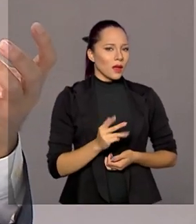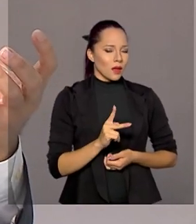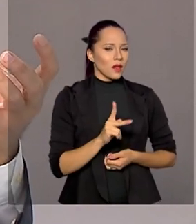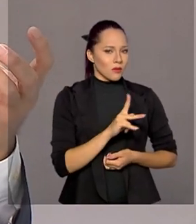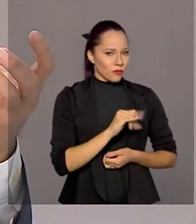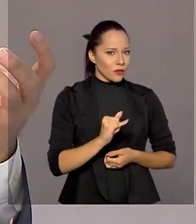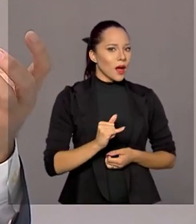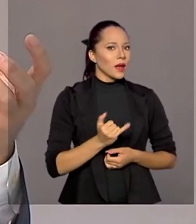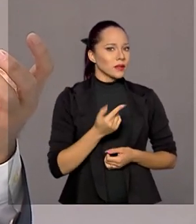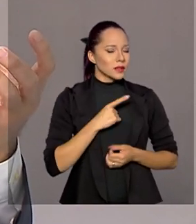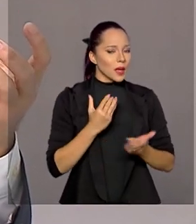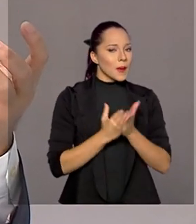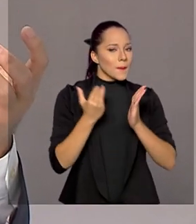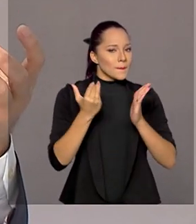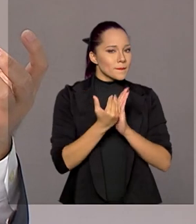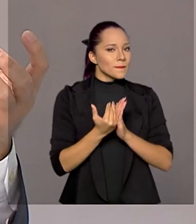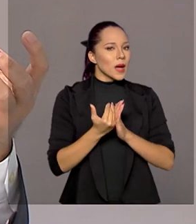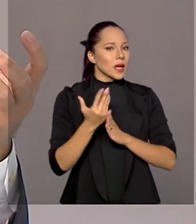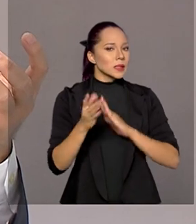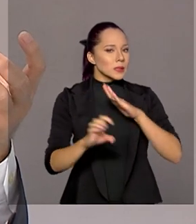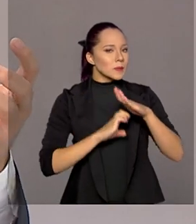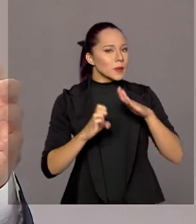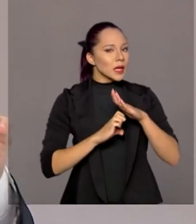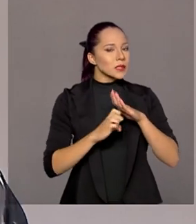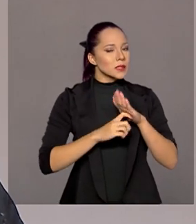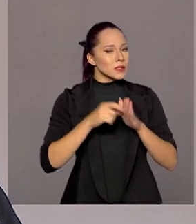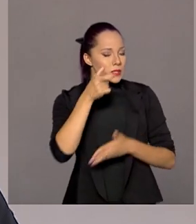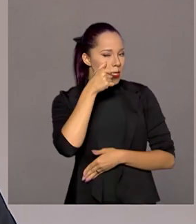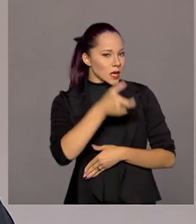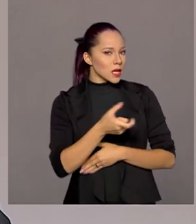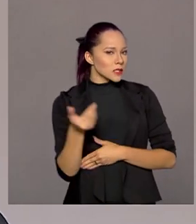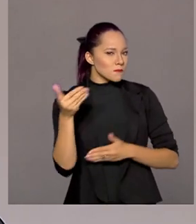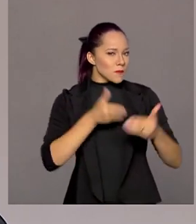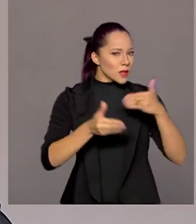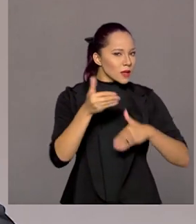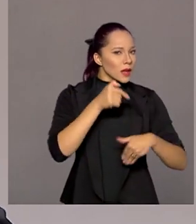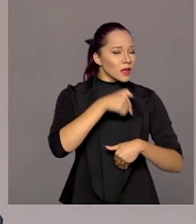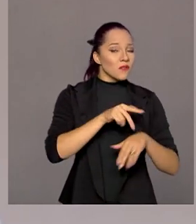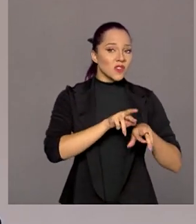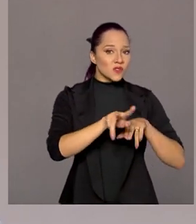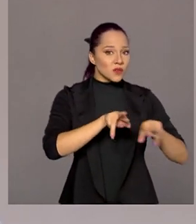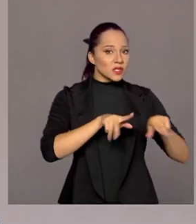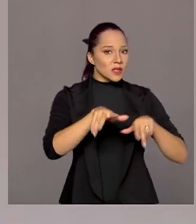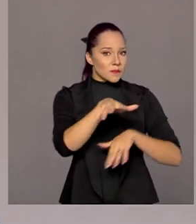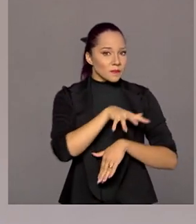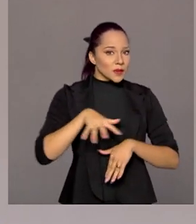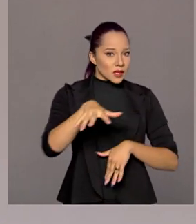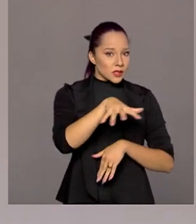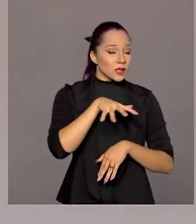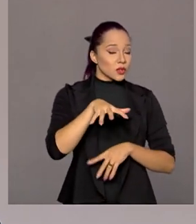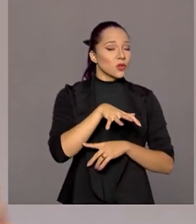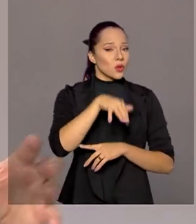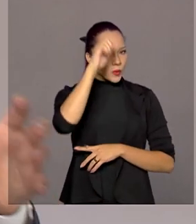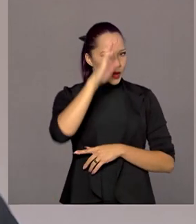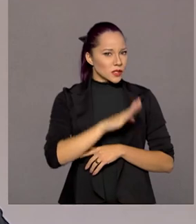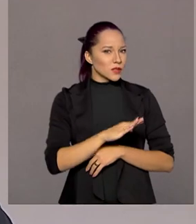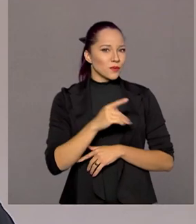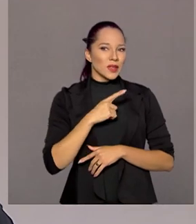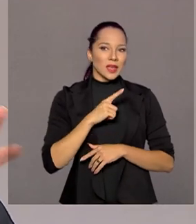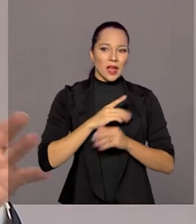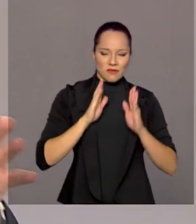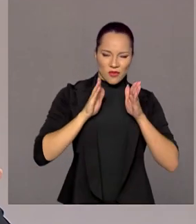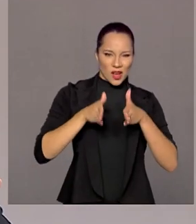atrair novos players, novos investidores? Vai diversificar esse setor no país, que é muito